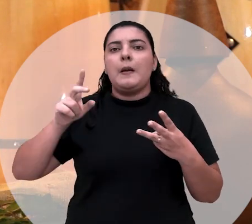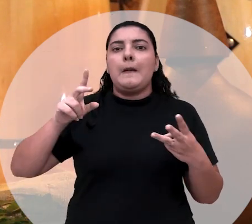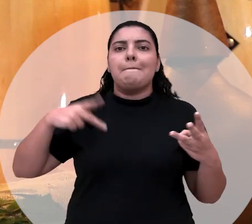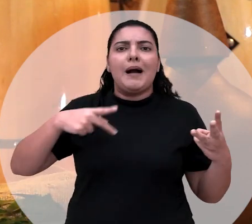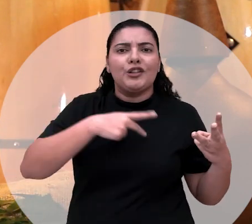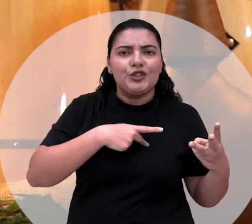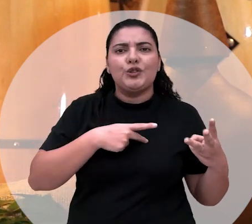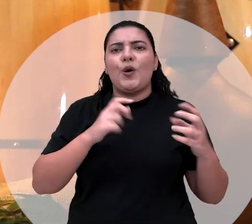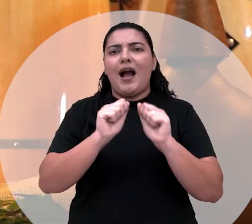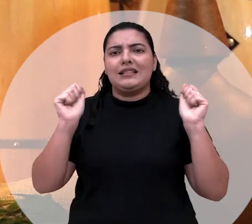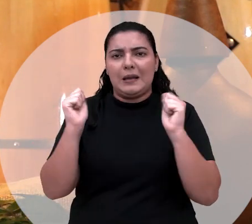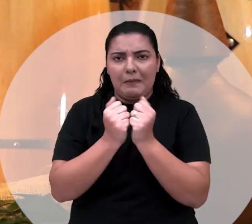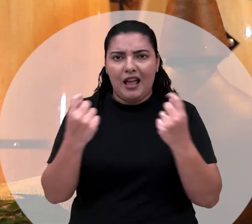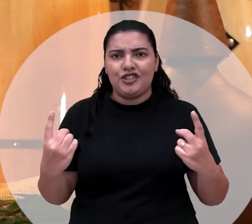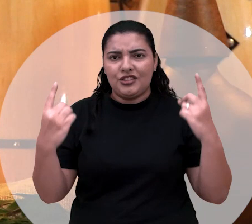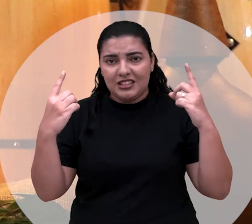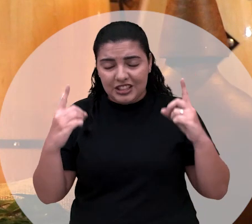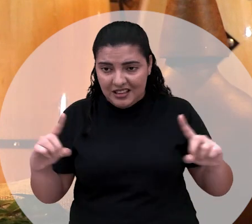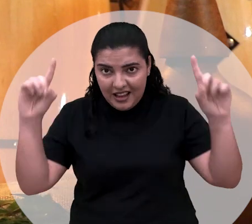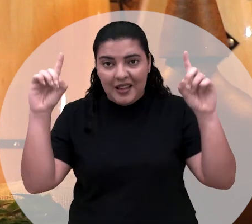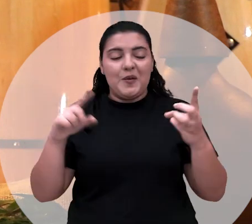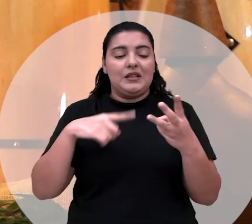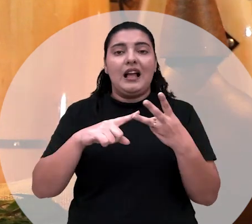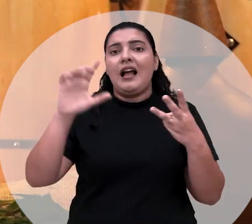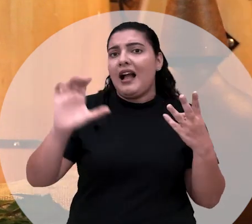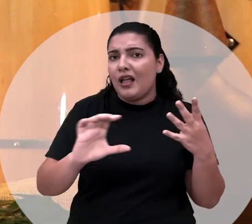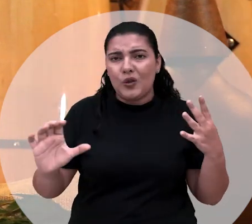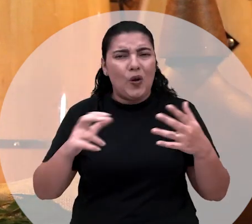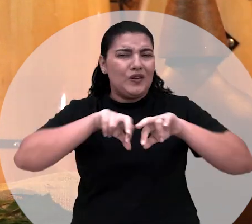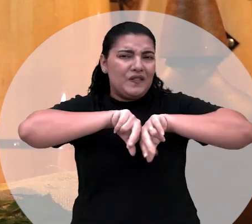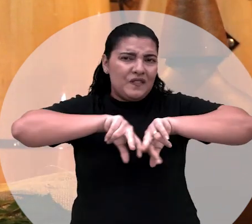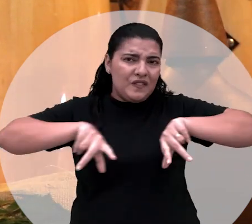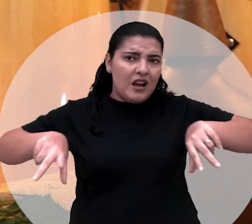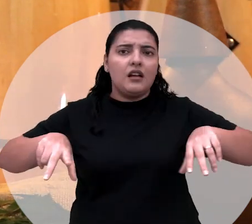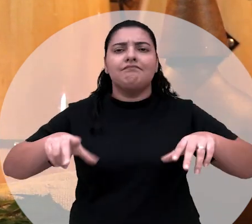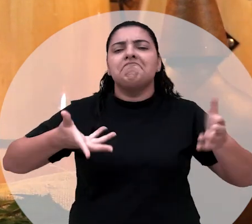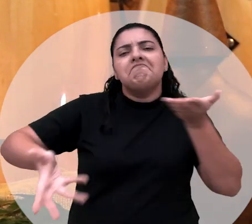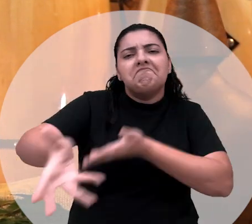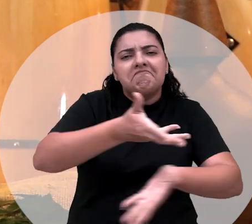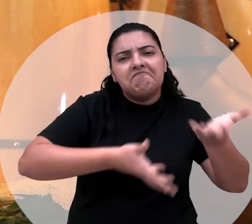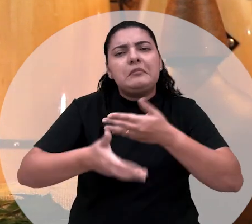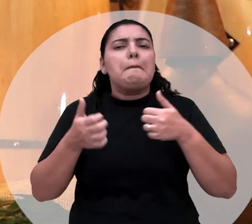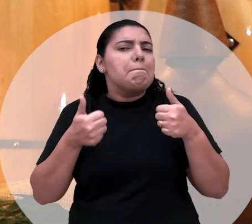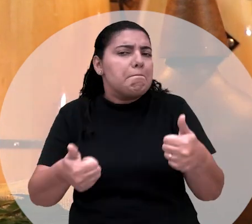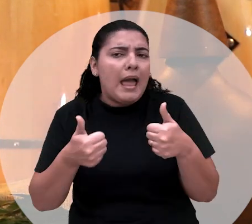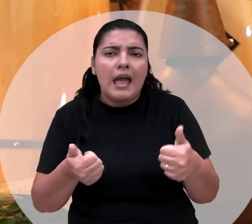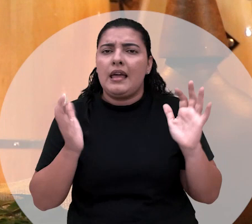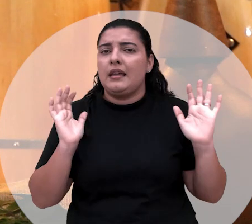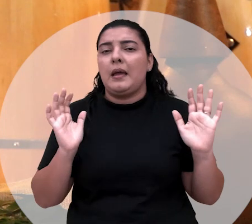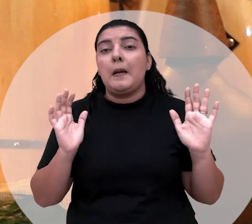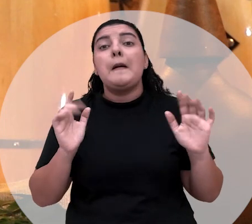Deus, tem católico. Então, a família é bem, é como é que a gente se dá bem, graças a Deus, mas eu